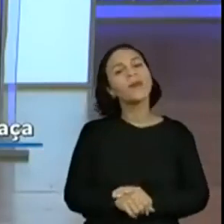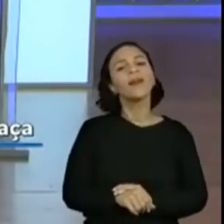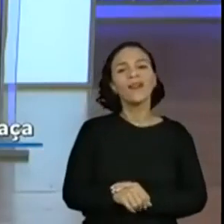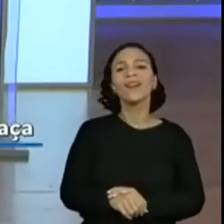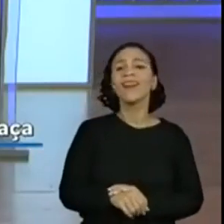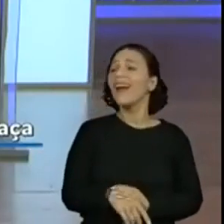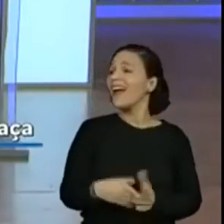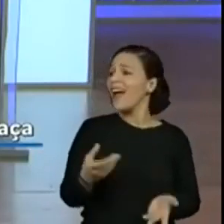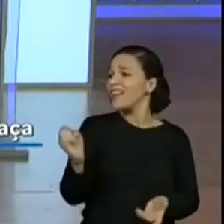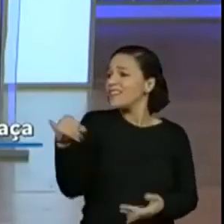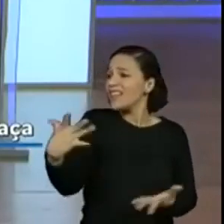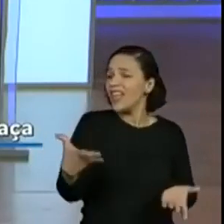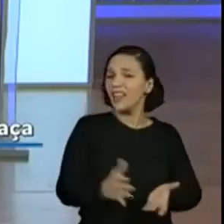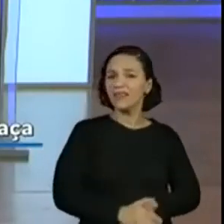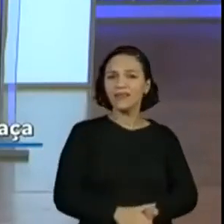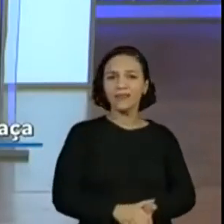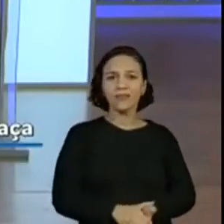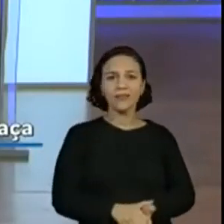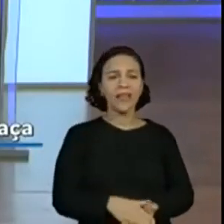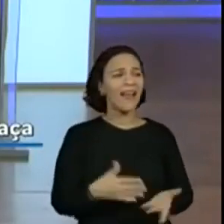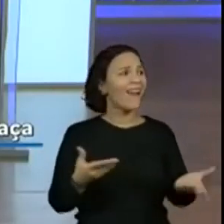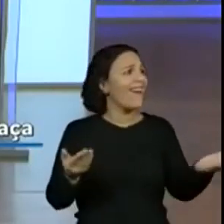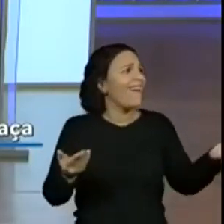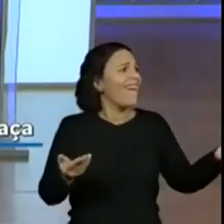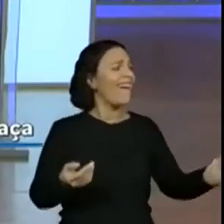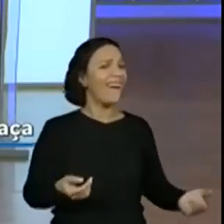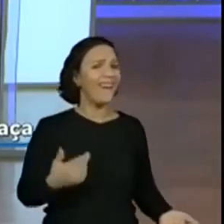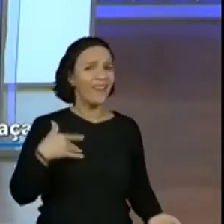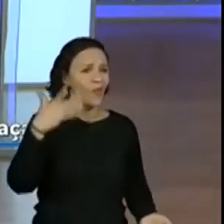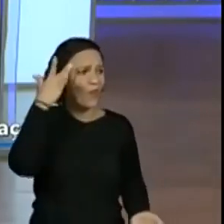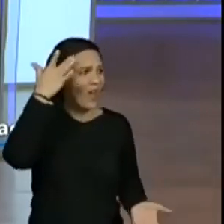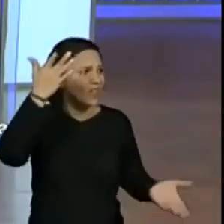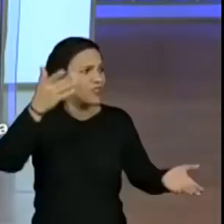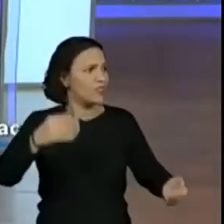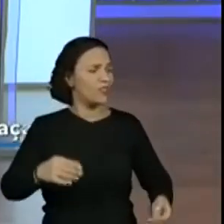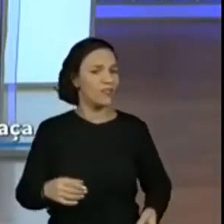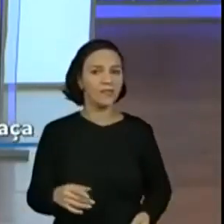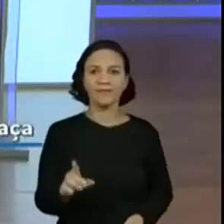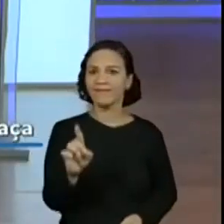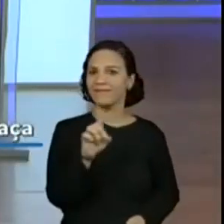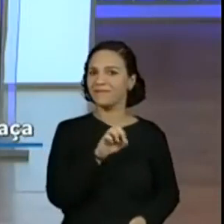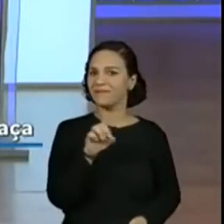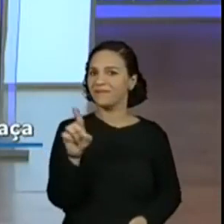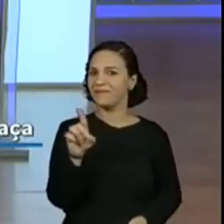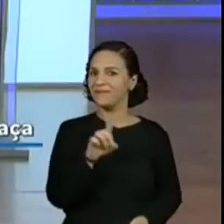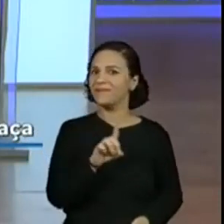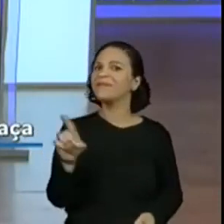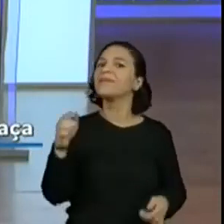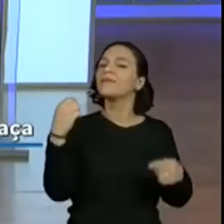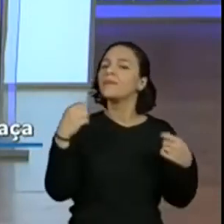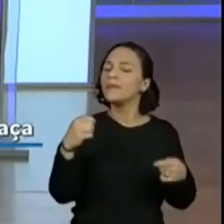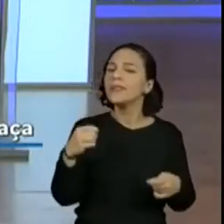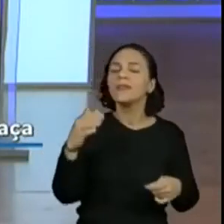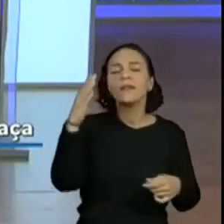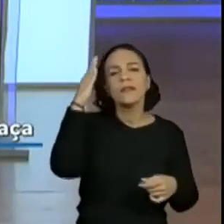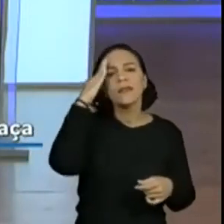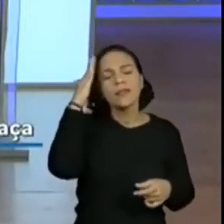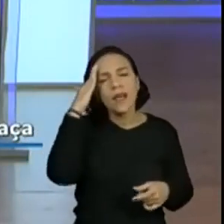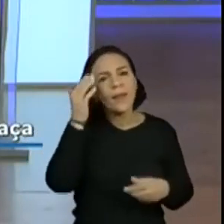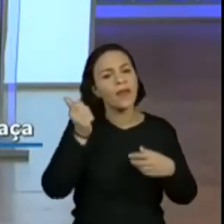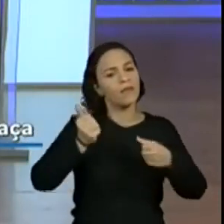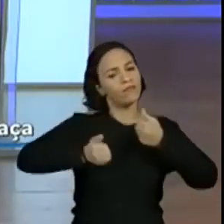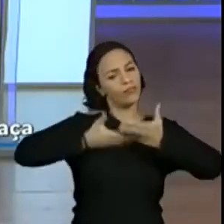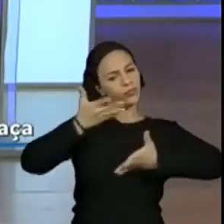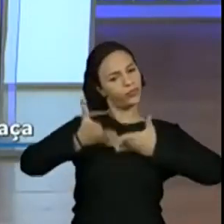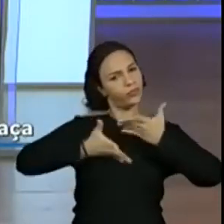para a gente assim, justifica, ah, porque é isso. E não é desse jeito, a gente já tem que ir aprendendo,